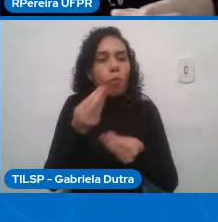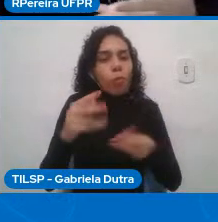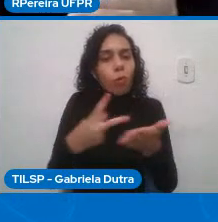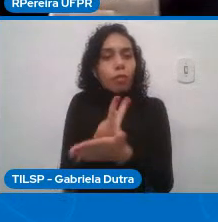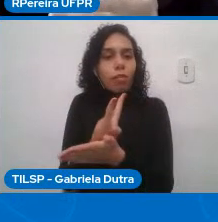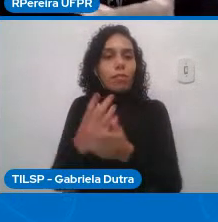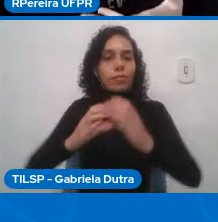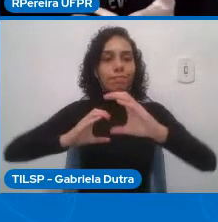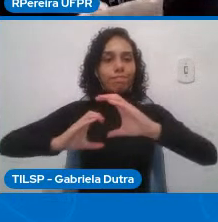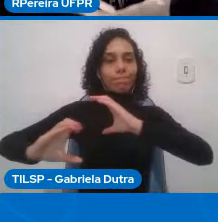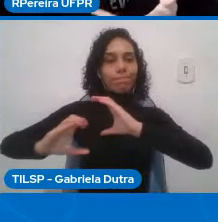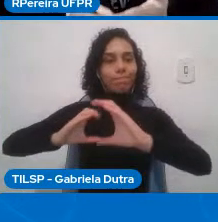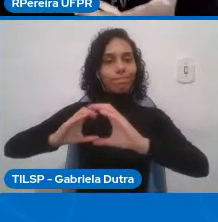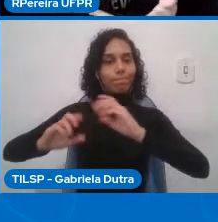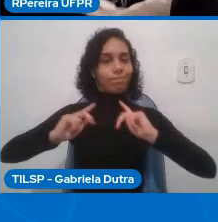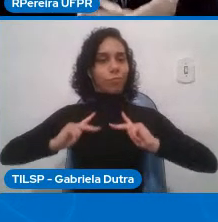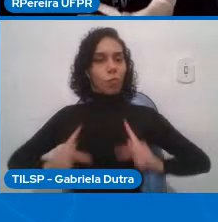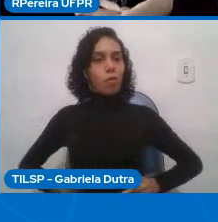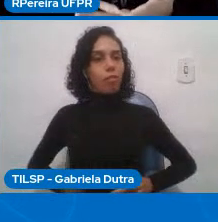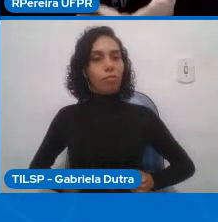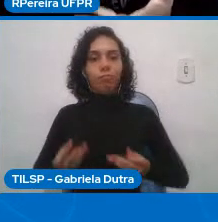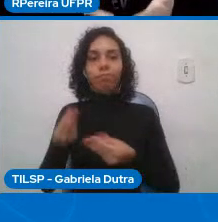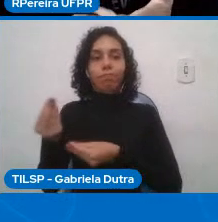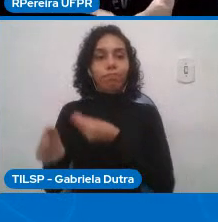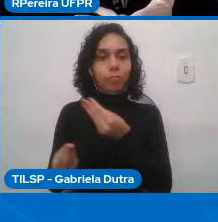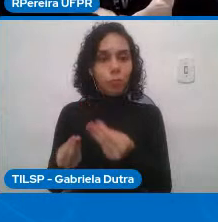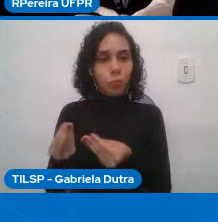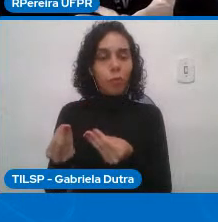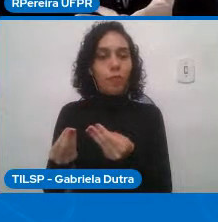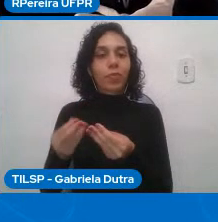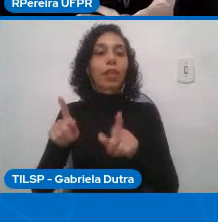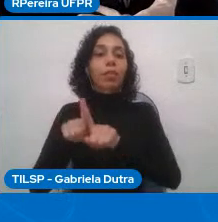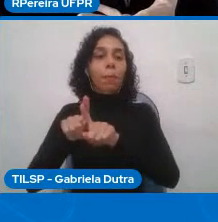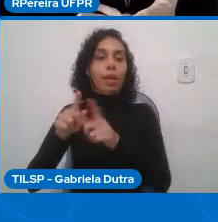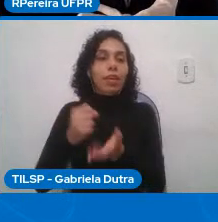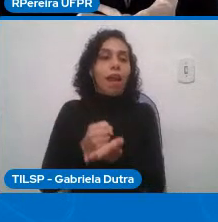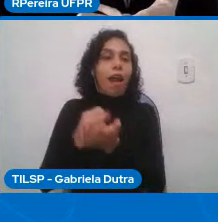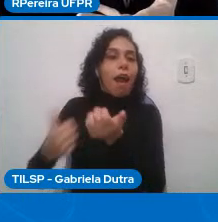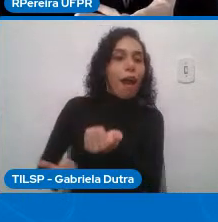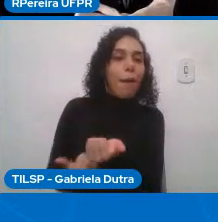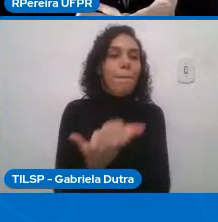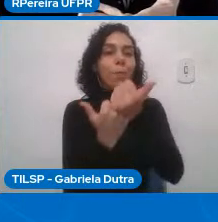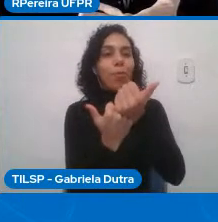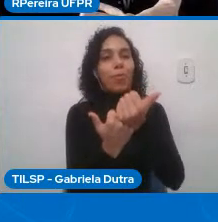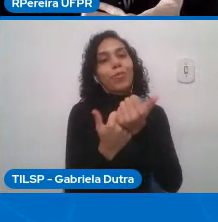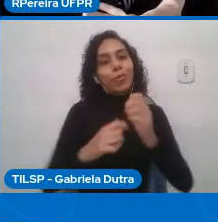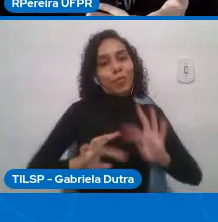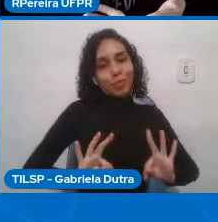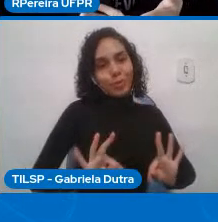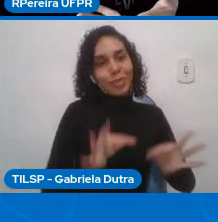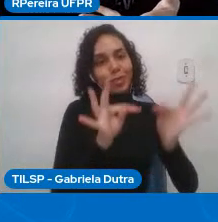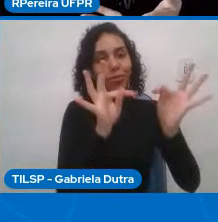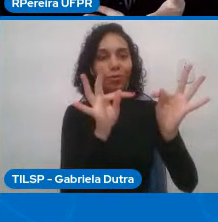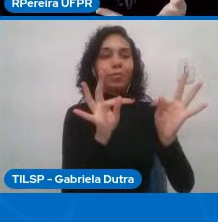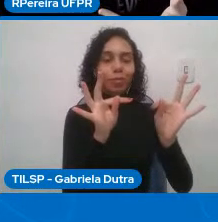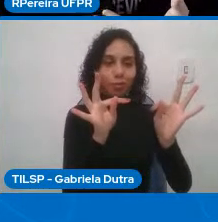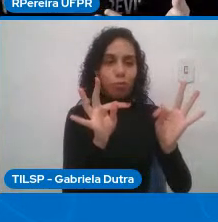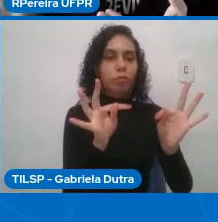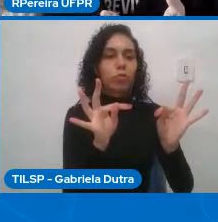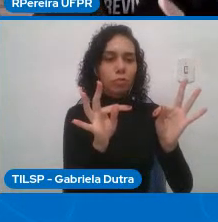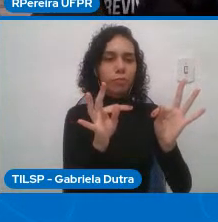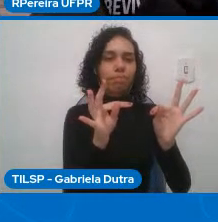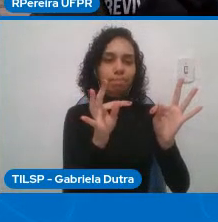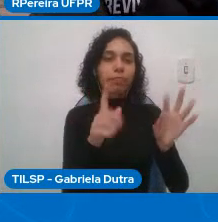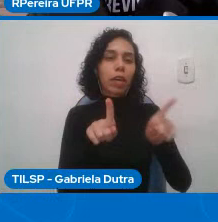apoiada por tecnologia por infraestrutura computacional e como ela se efetiva aí no mundo na